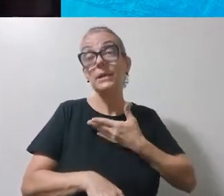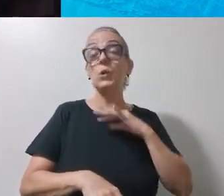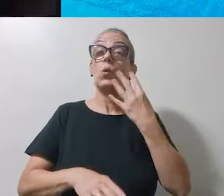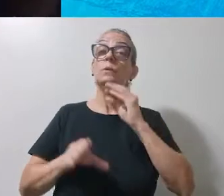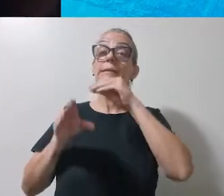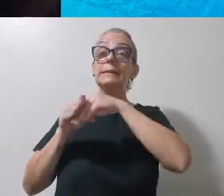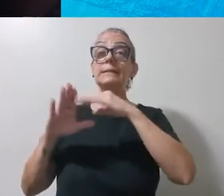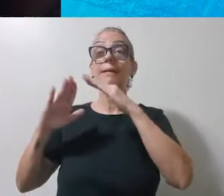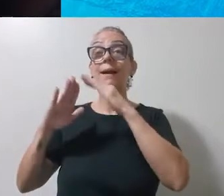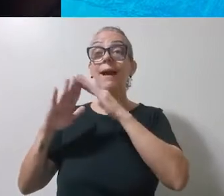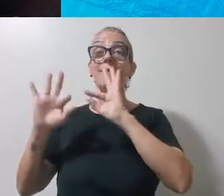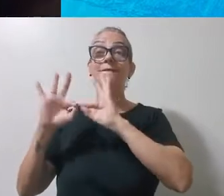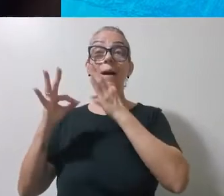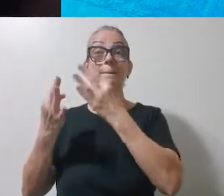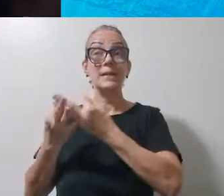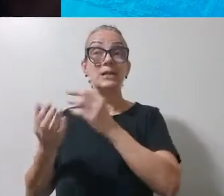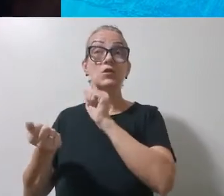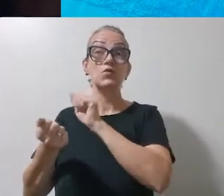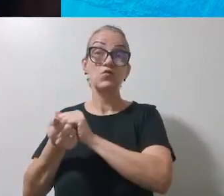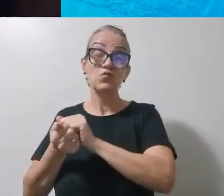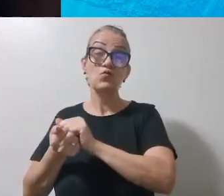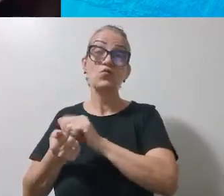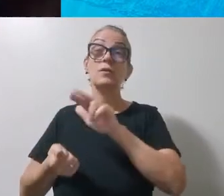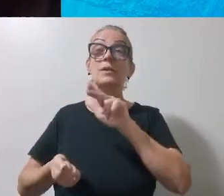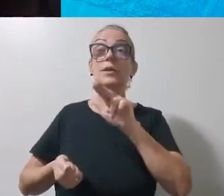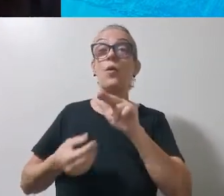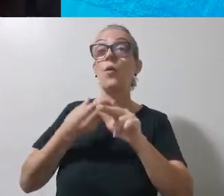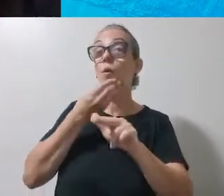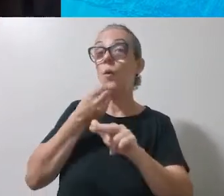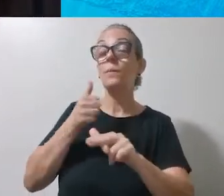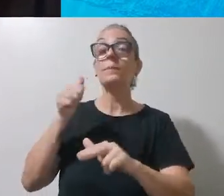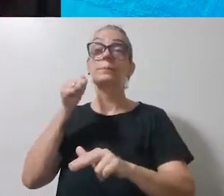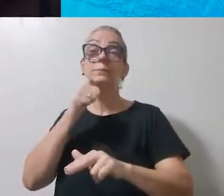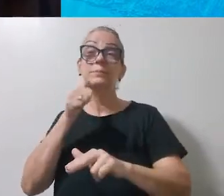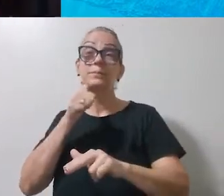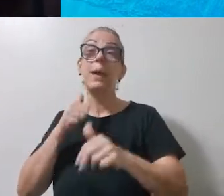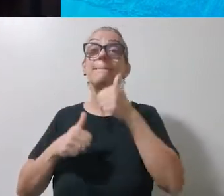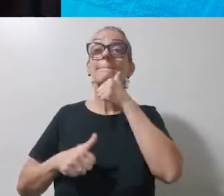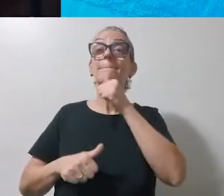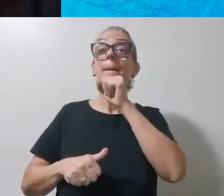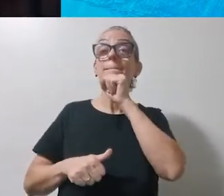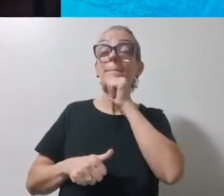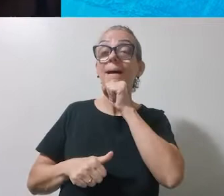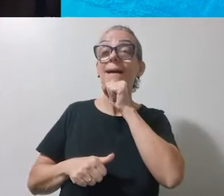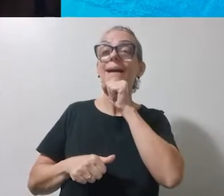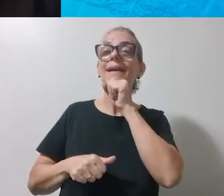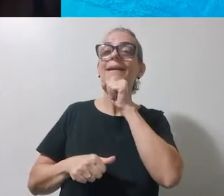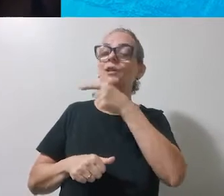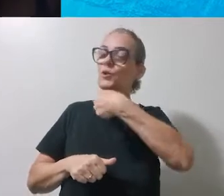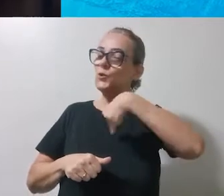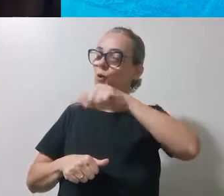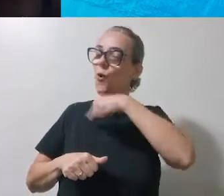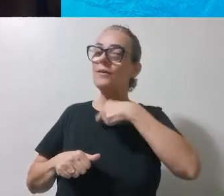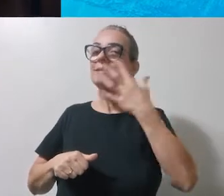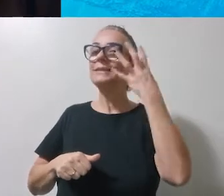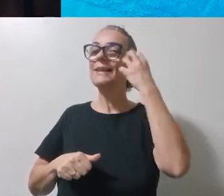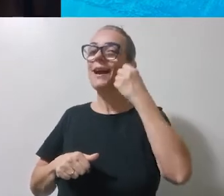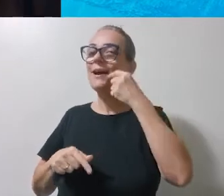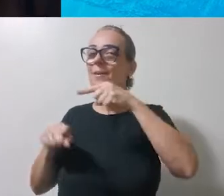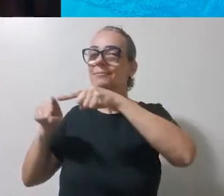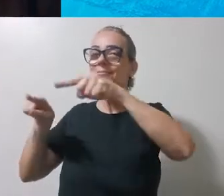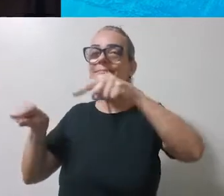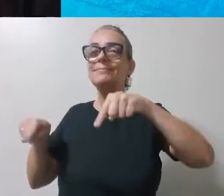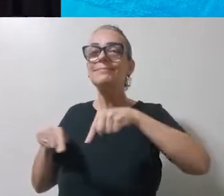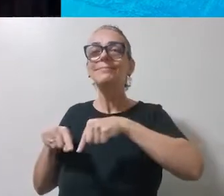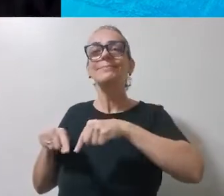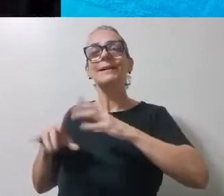da nossa família, o irmão, a irmã, a mamãe, deixando sempre o quartinho arrumado. Podemos ajudar